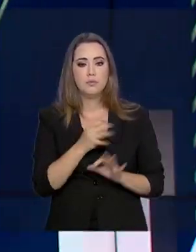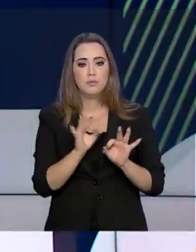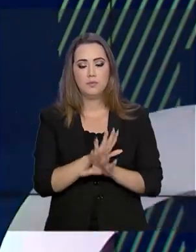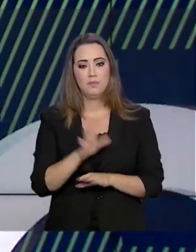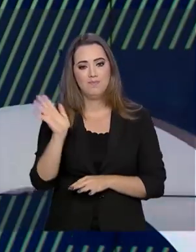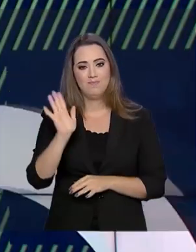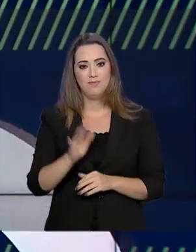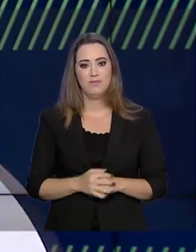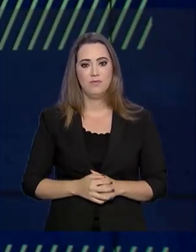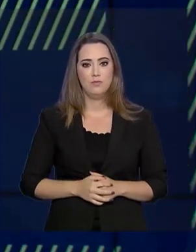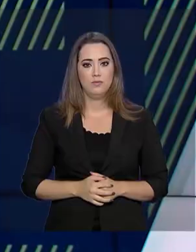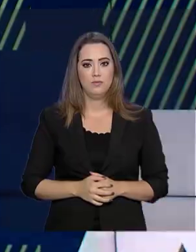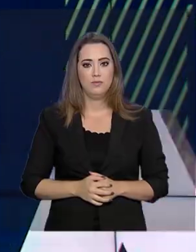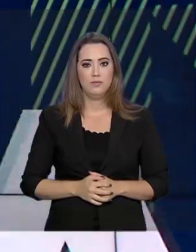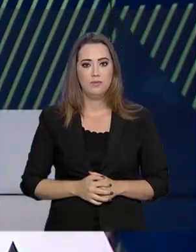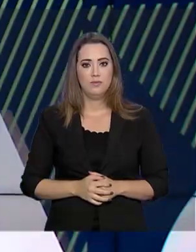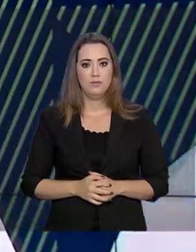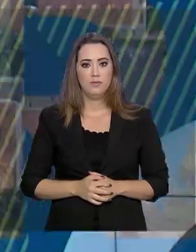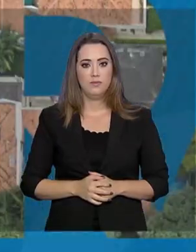por aqui. Até a próxima.